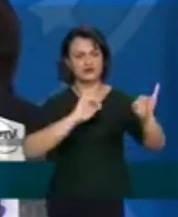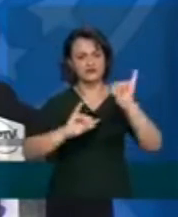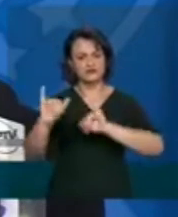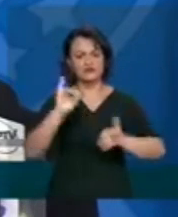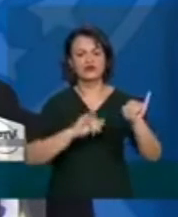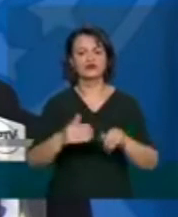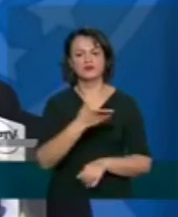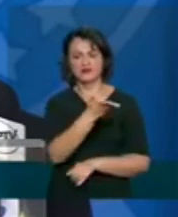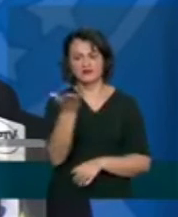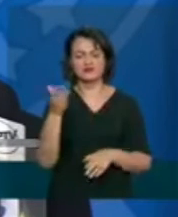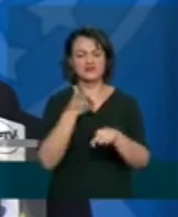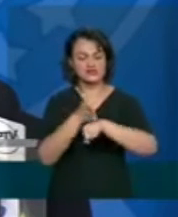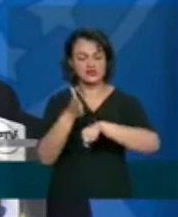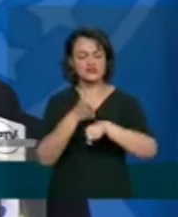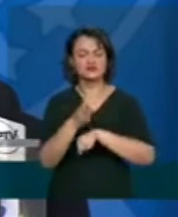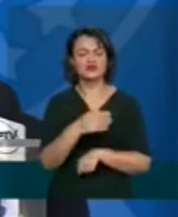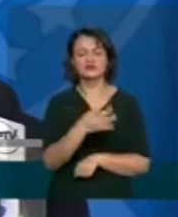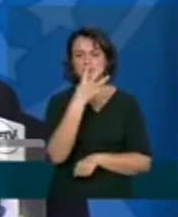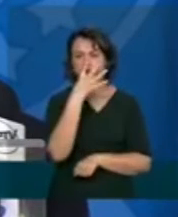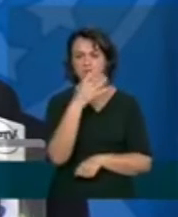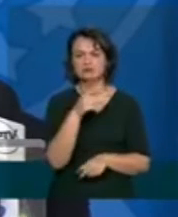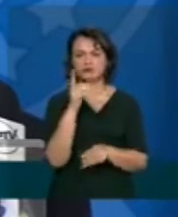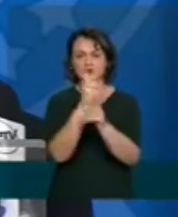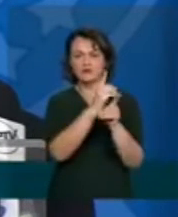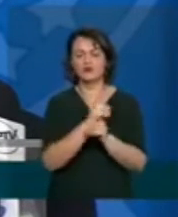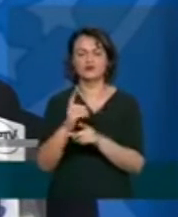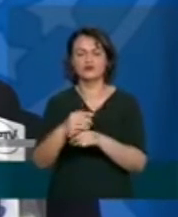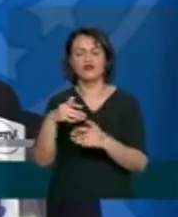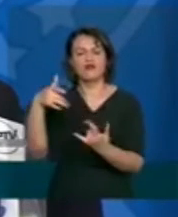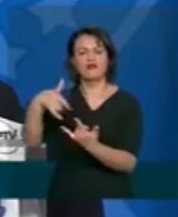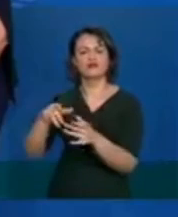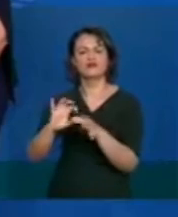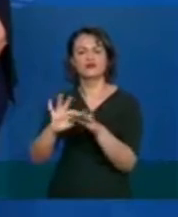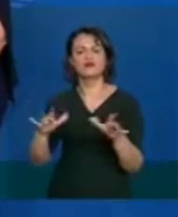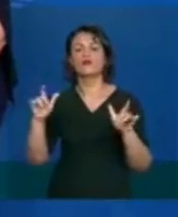que todo mundo tenha acesso e possa tomar conhecimento desses leitos